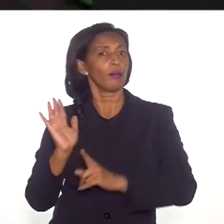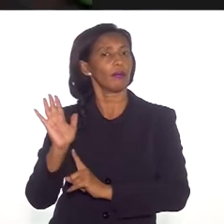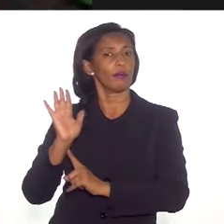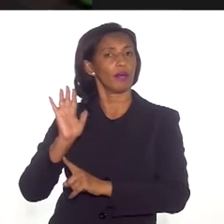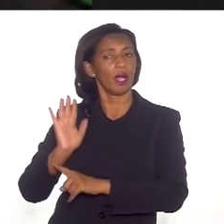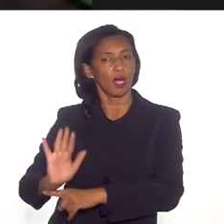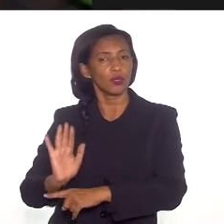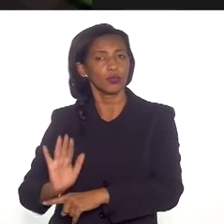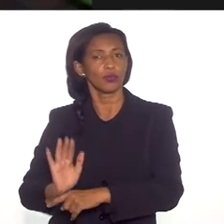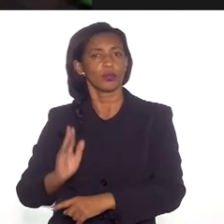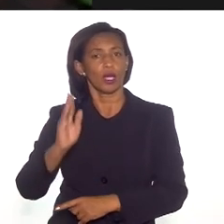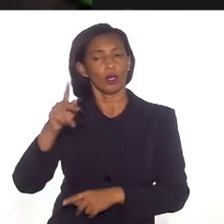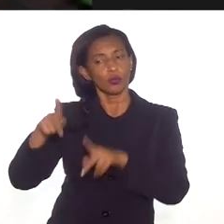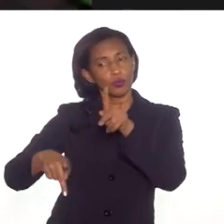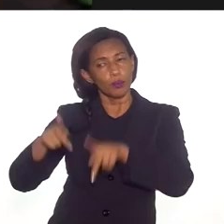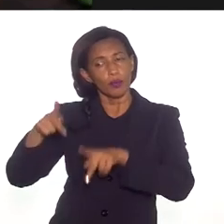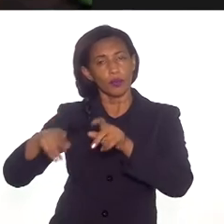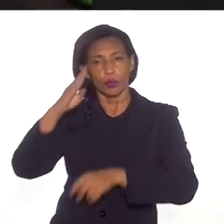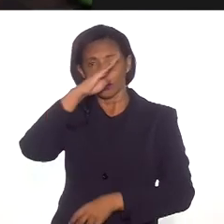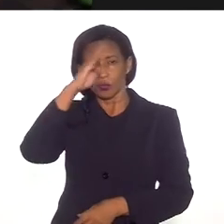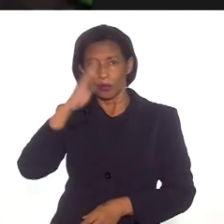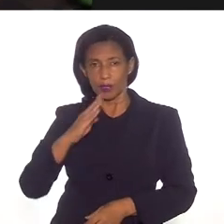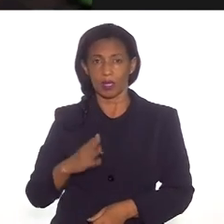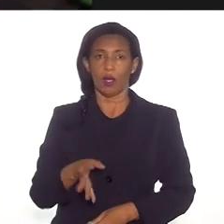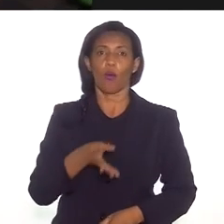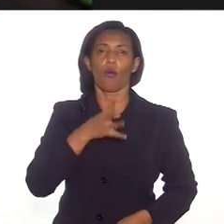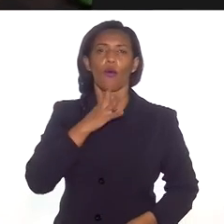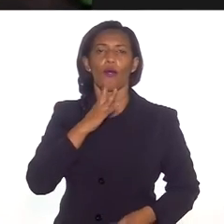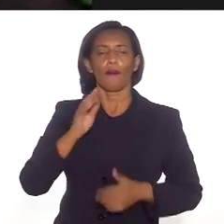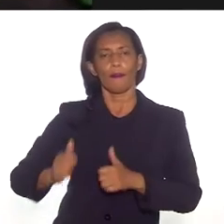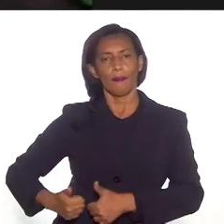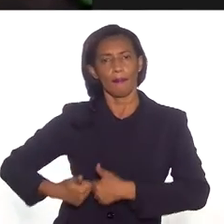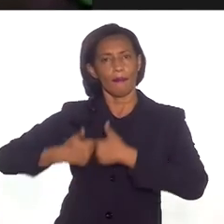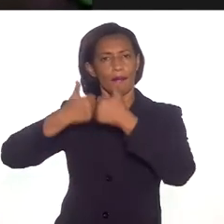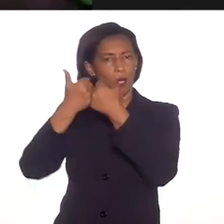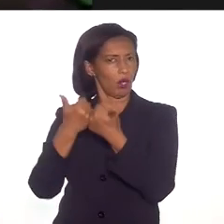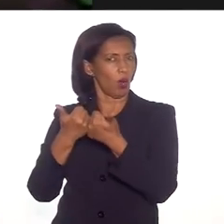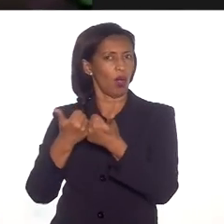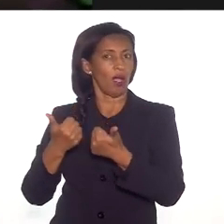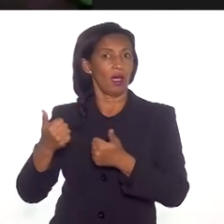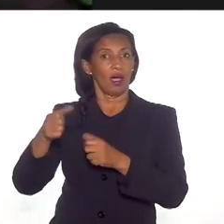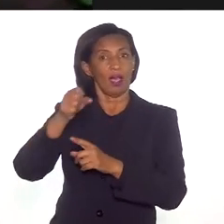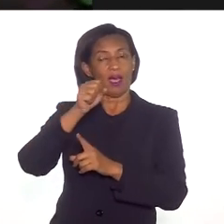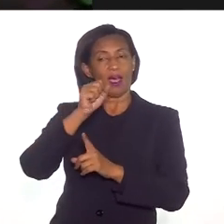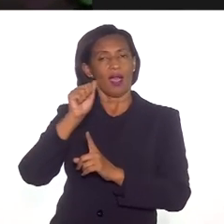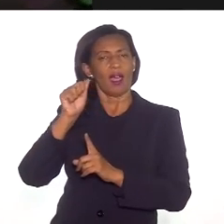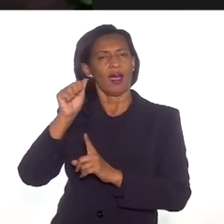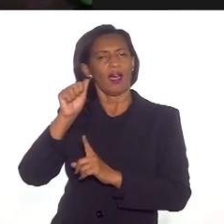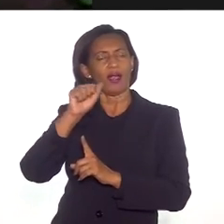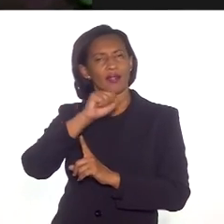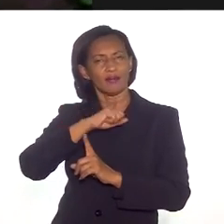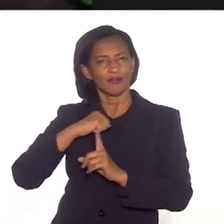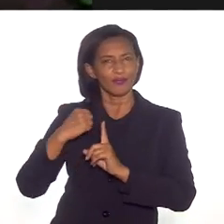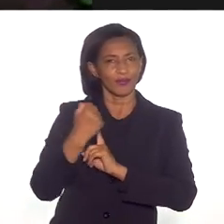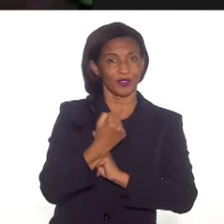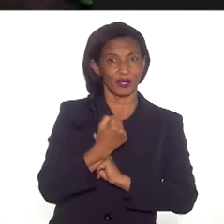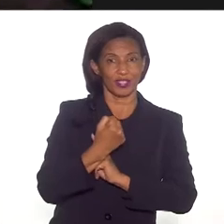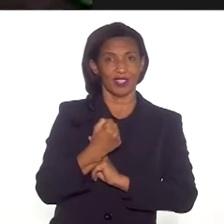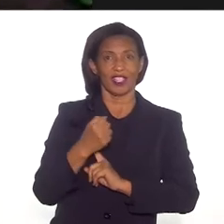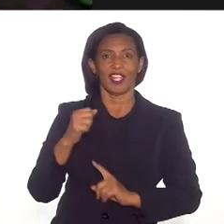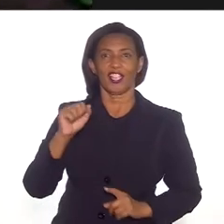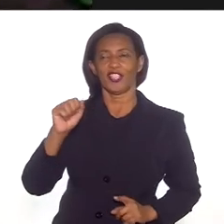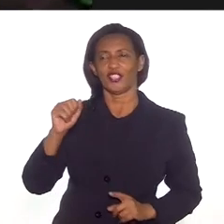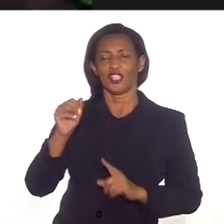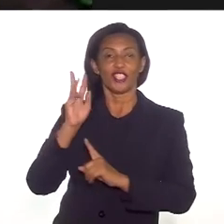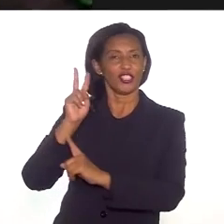para ajudar os professores brasileiros a conhecer melhor as sociedades indígenas através,